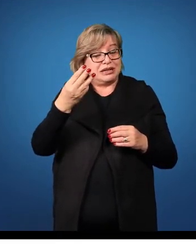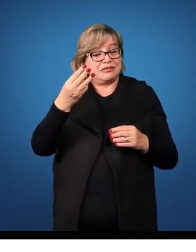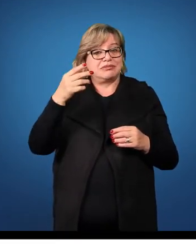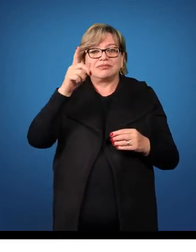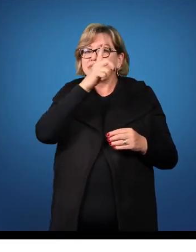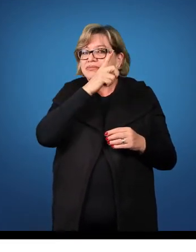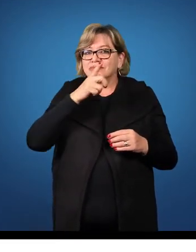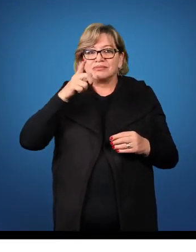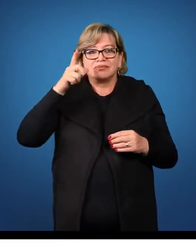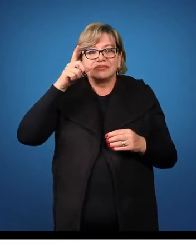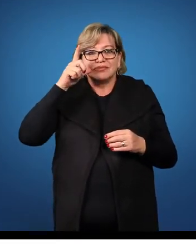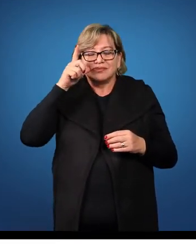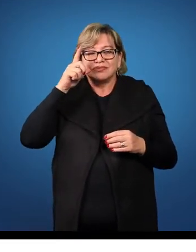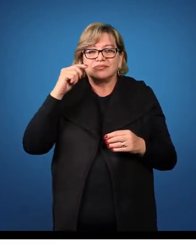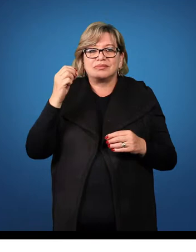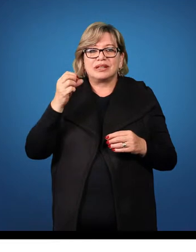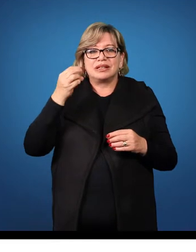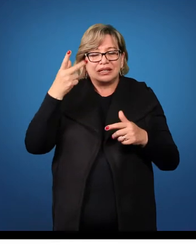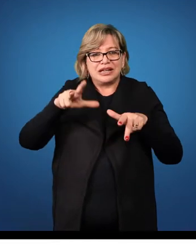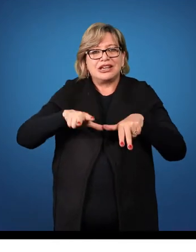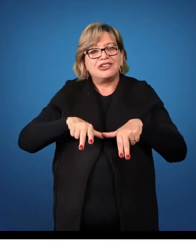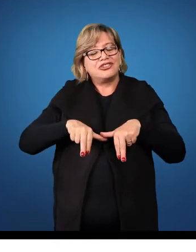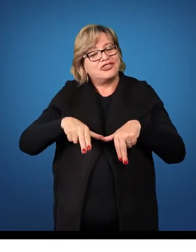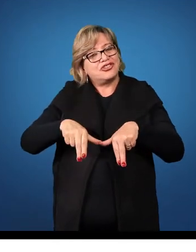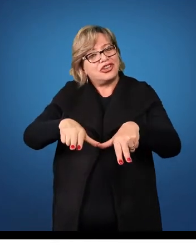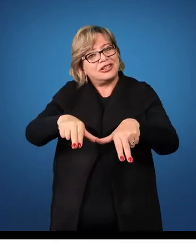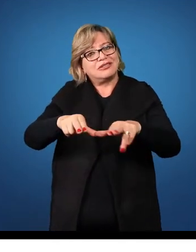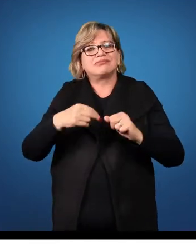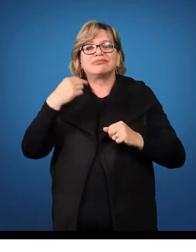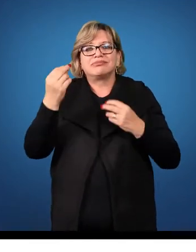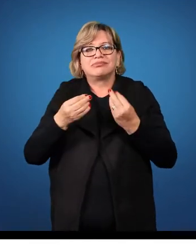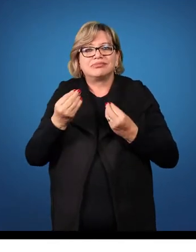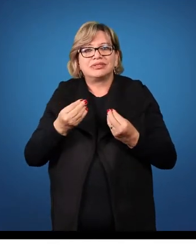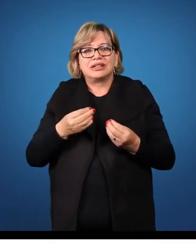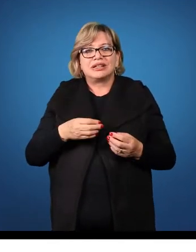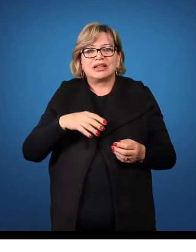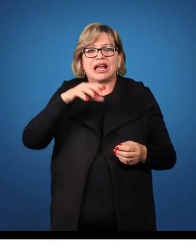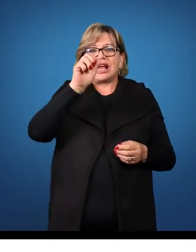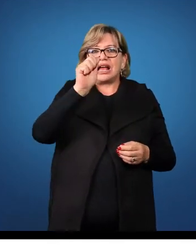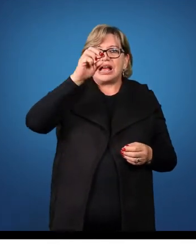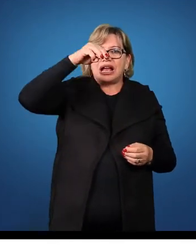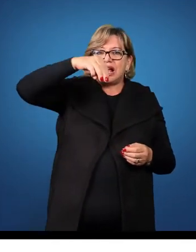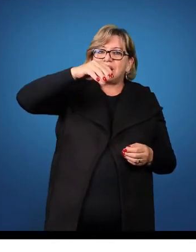o neutro, usa-se amatum.